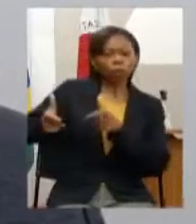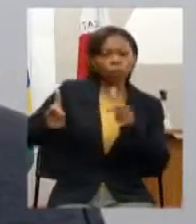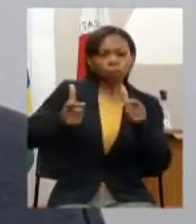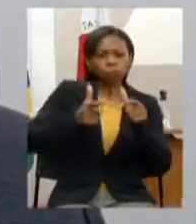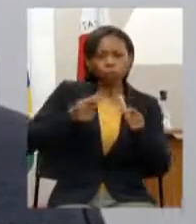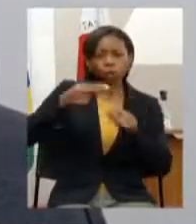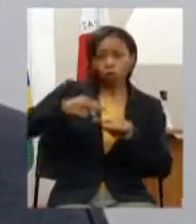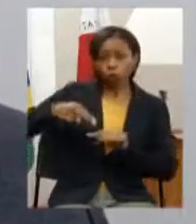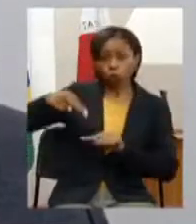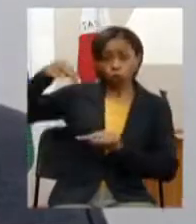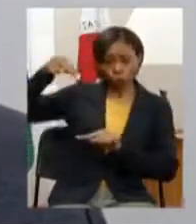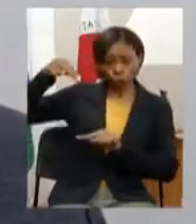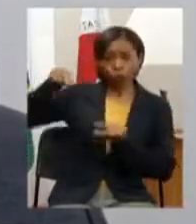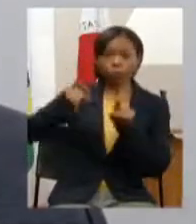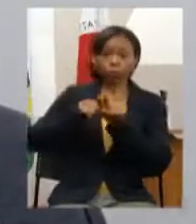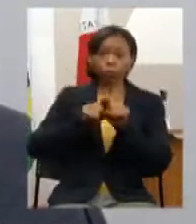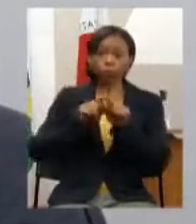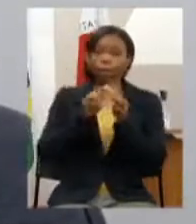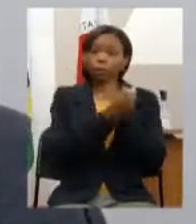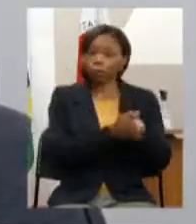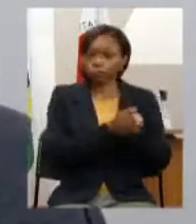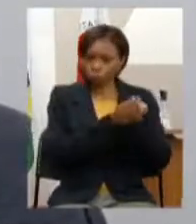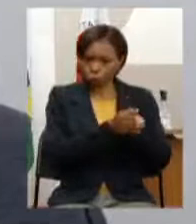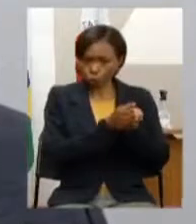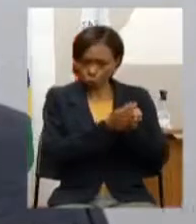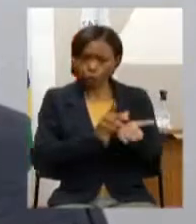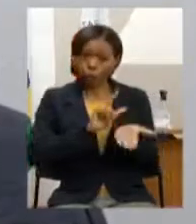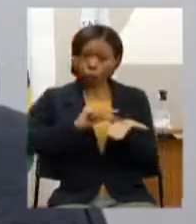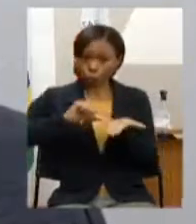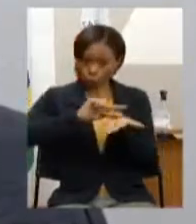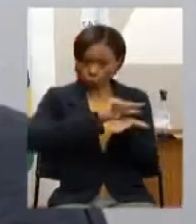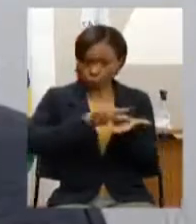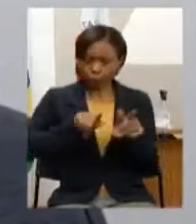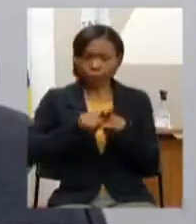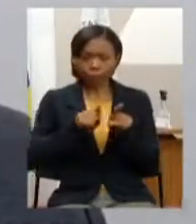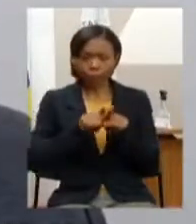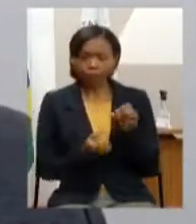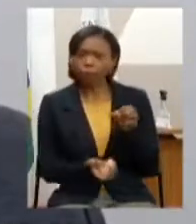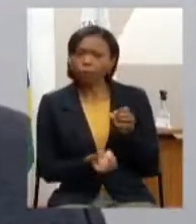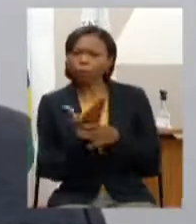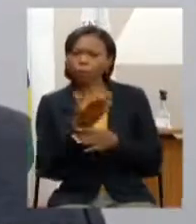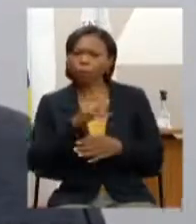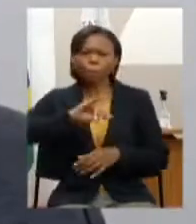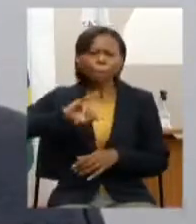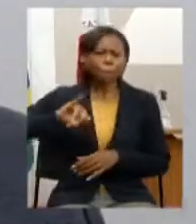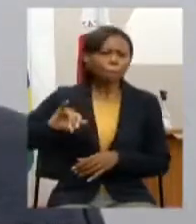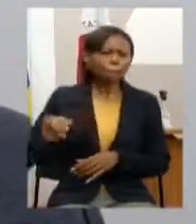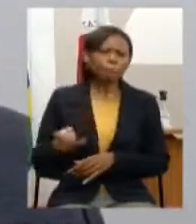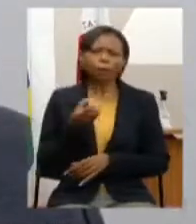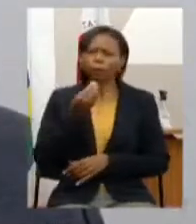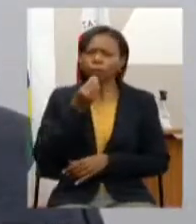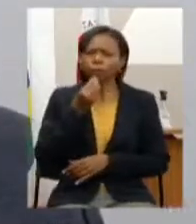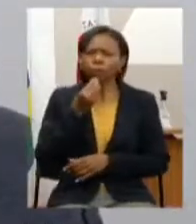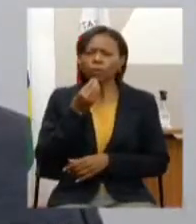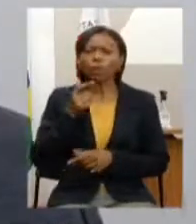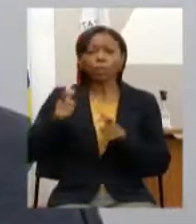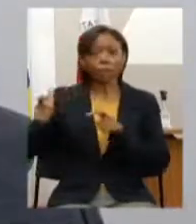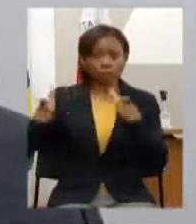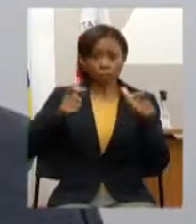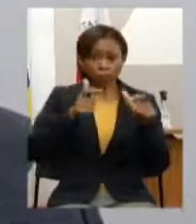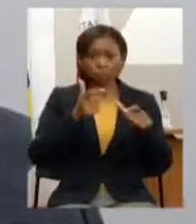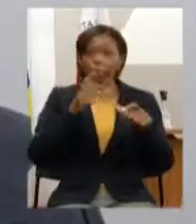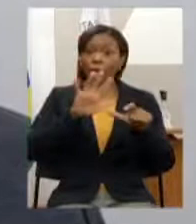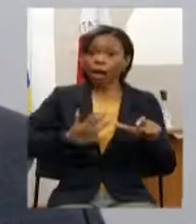norte e dos vales de Jequitinhon e Mucuri uma vez esgotadas outras possibilidades de recuperação dessas áreas nas esferas